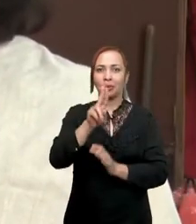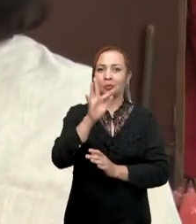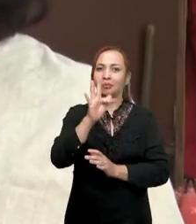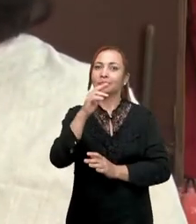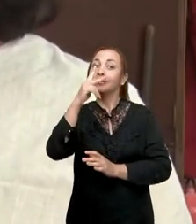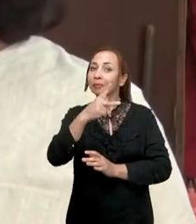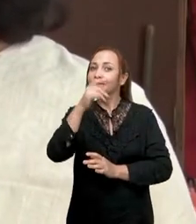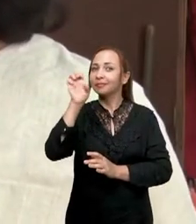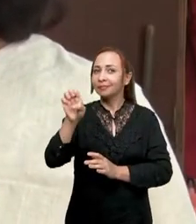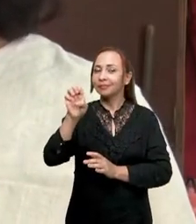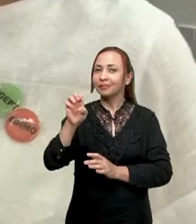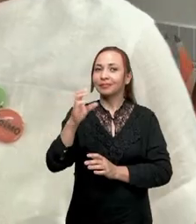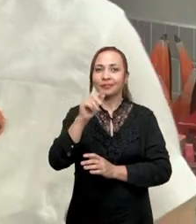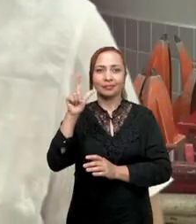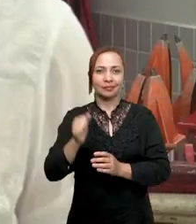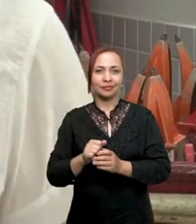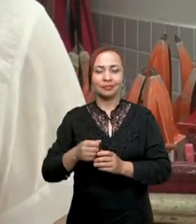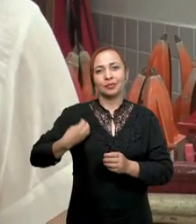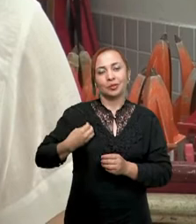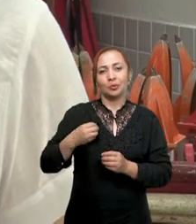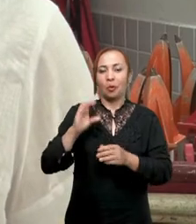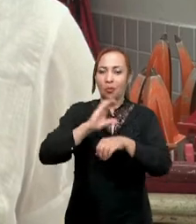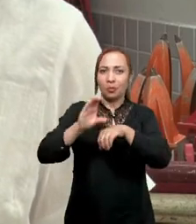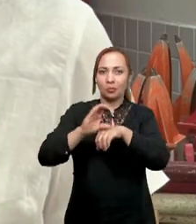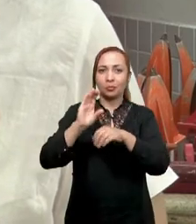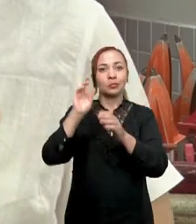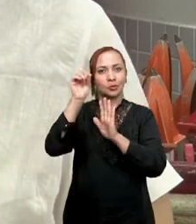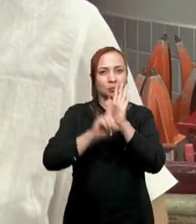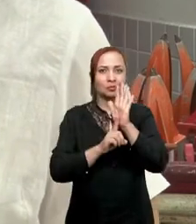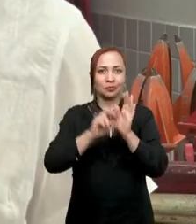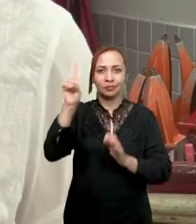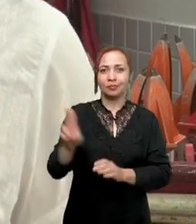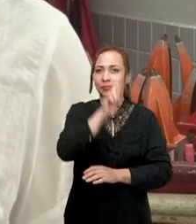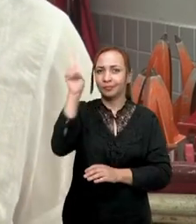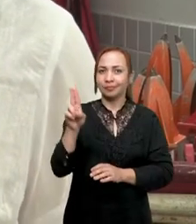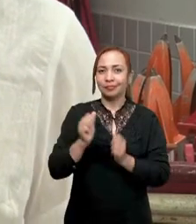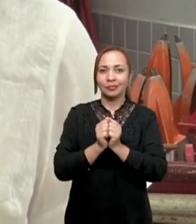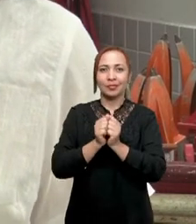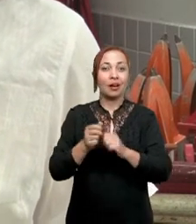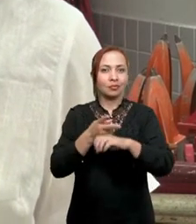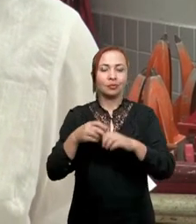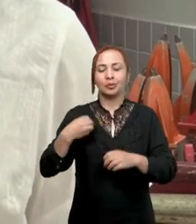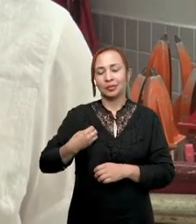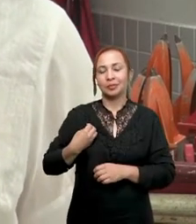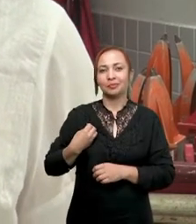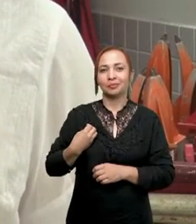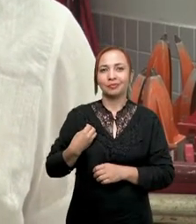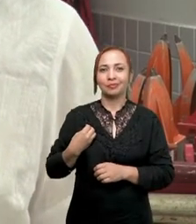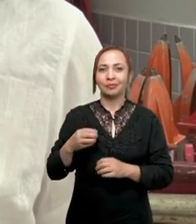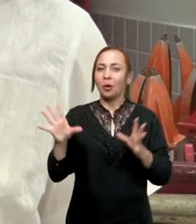UPE, Tarissa Marques. Fazemos parte do curso de Direito da Universidade de Pernambuco no campus Arco Verde. Então, estamos